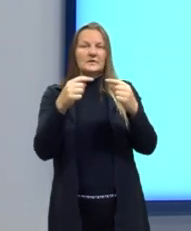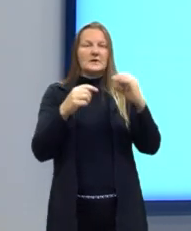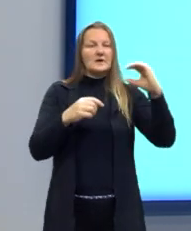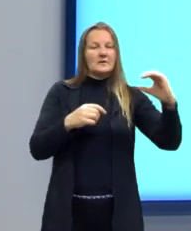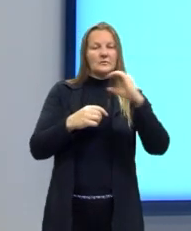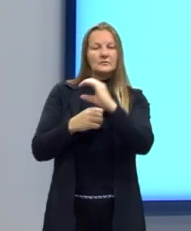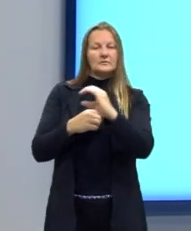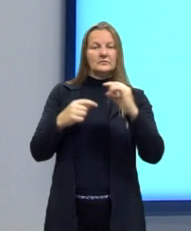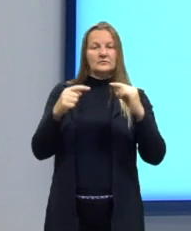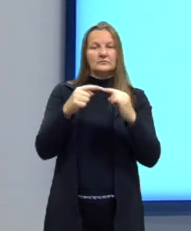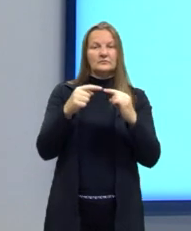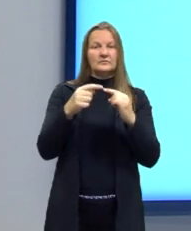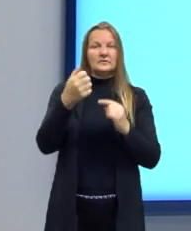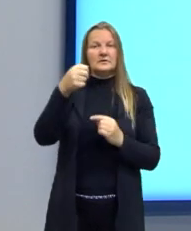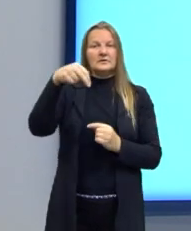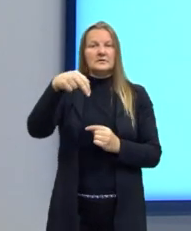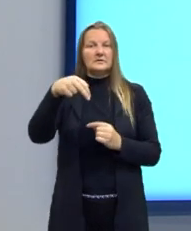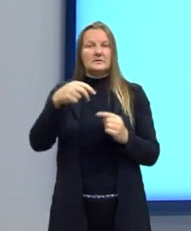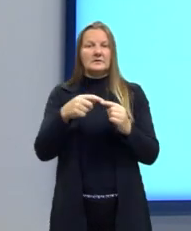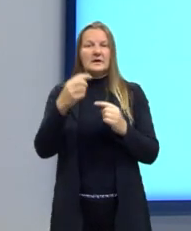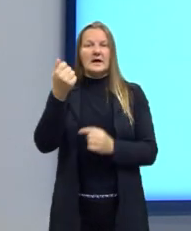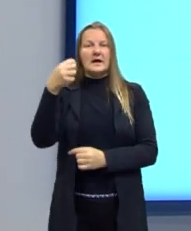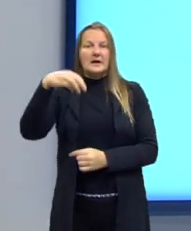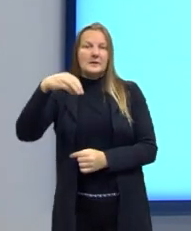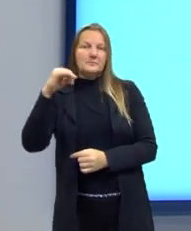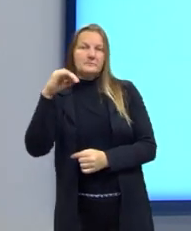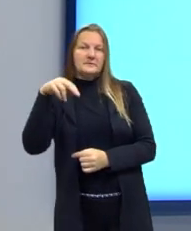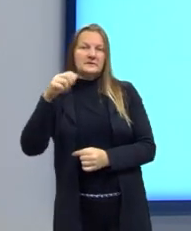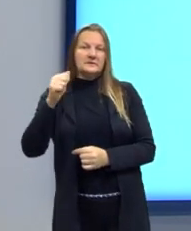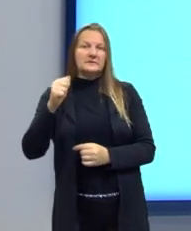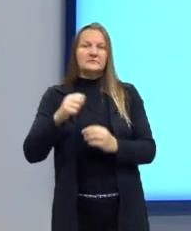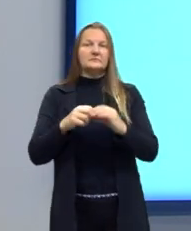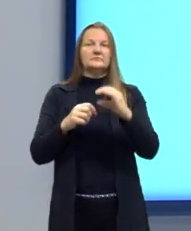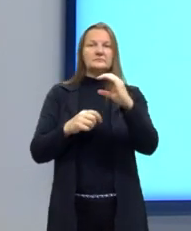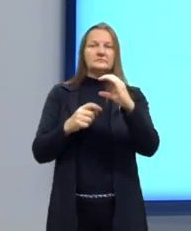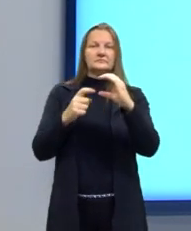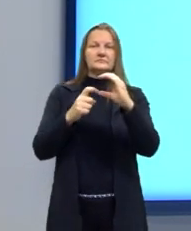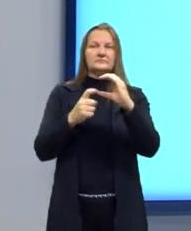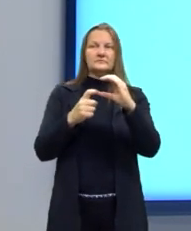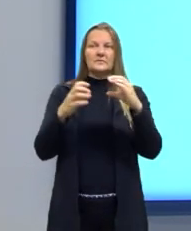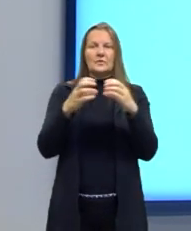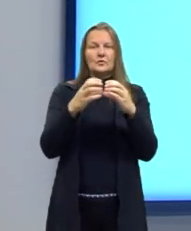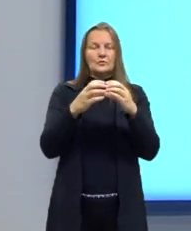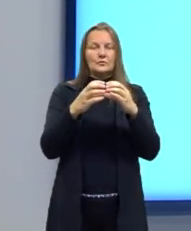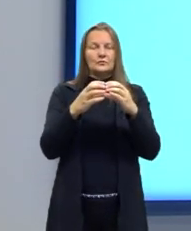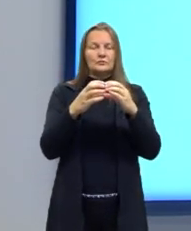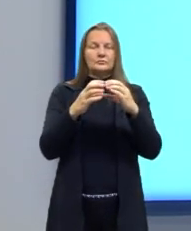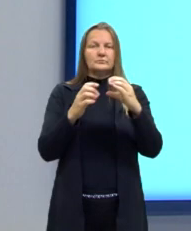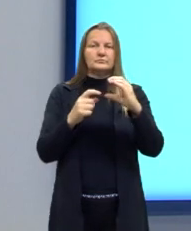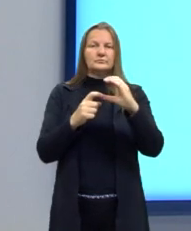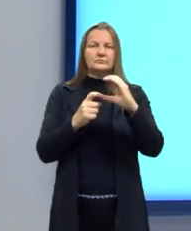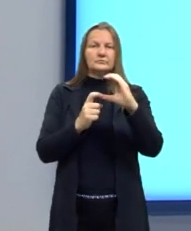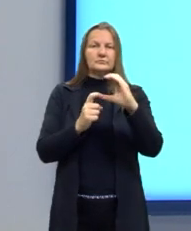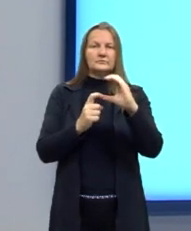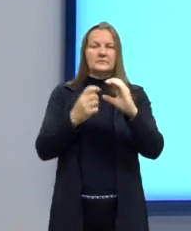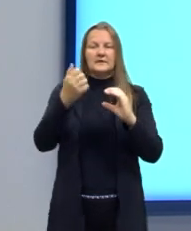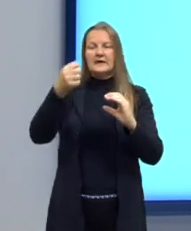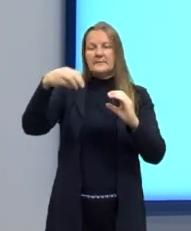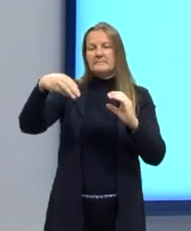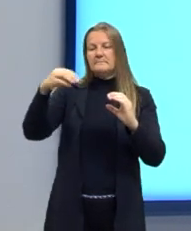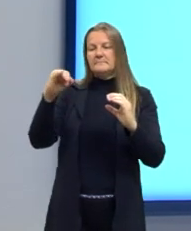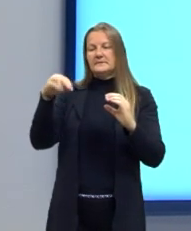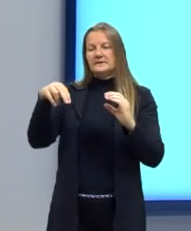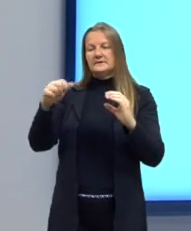átomos de carbono, an. E aí é uma amina, eu sei que é amina em função da presença deste grupo funcional, terminação amina.